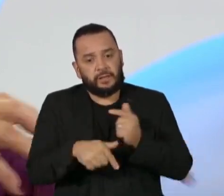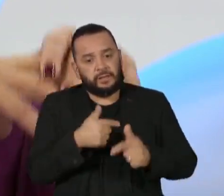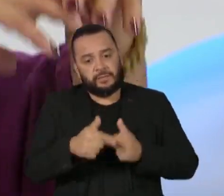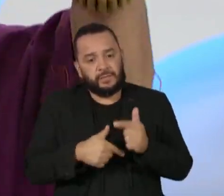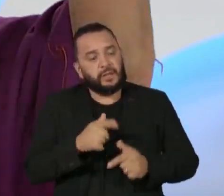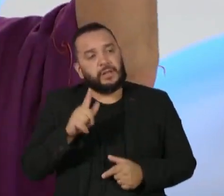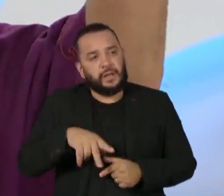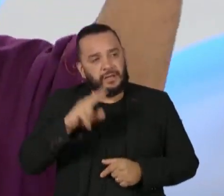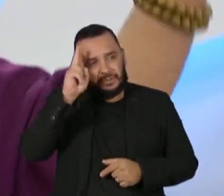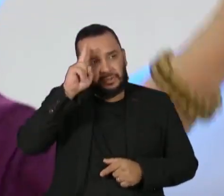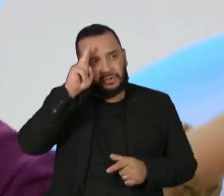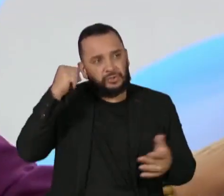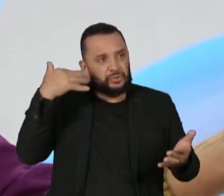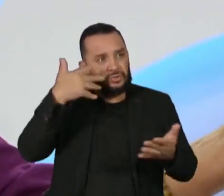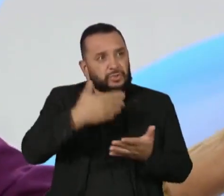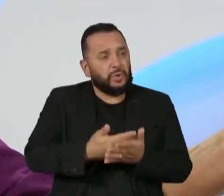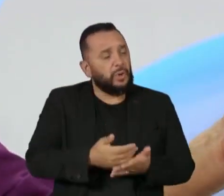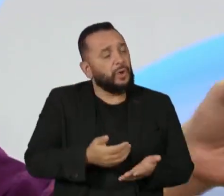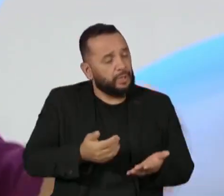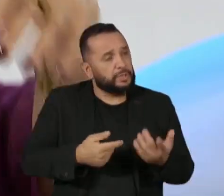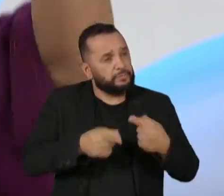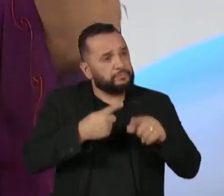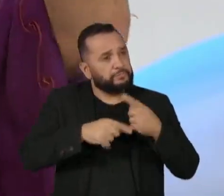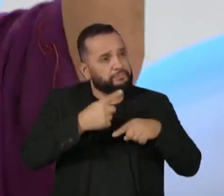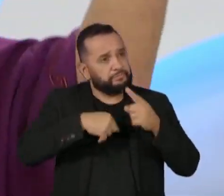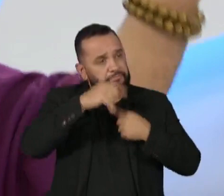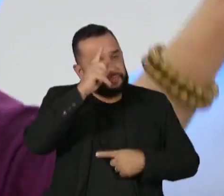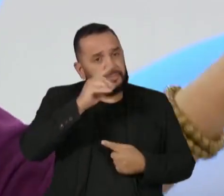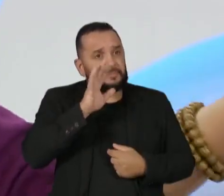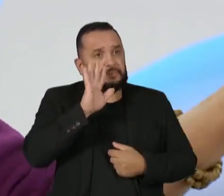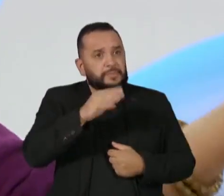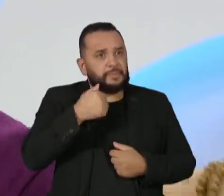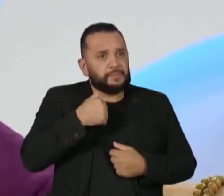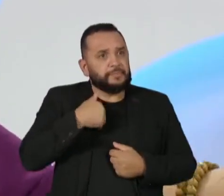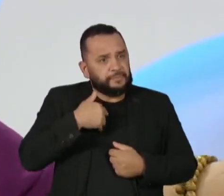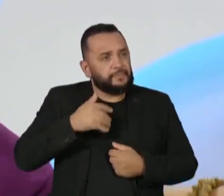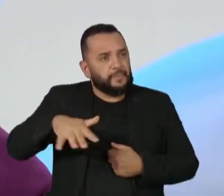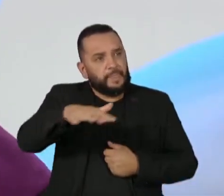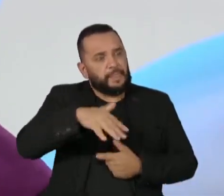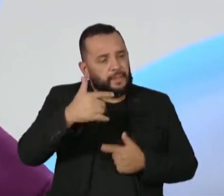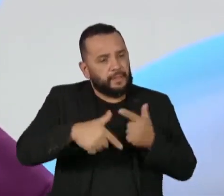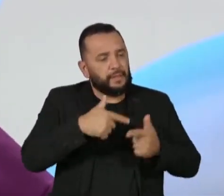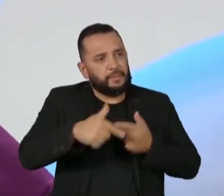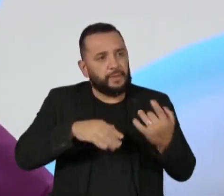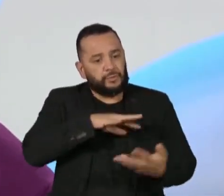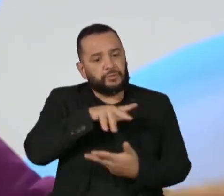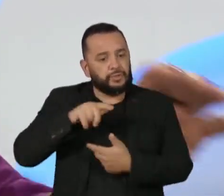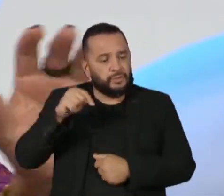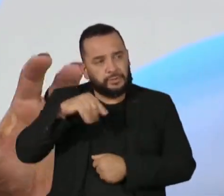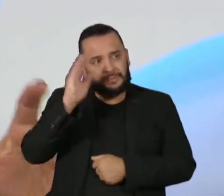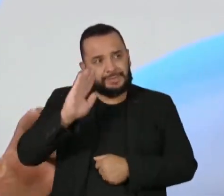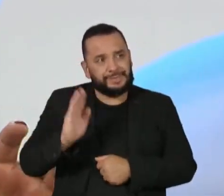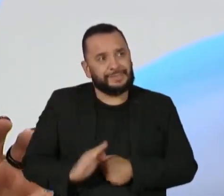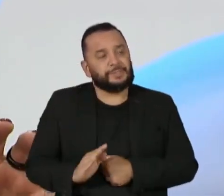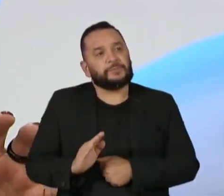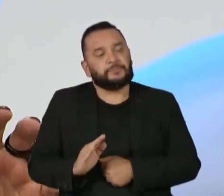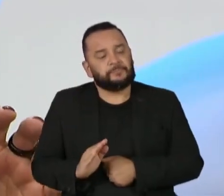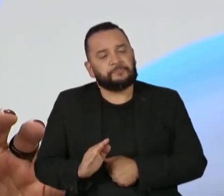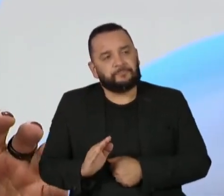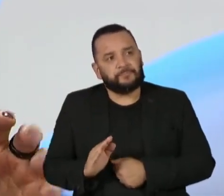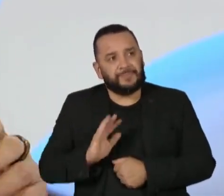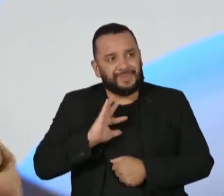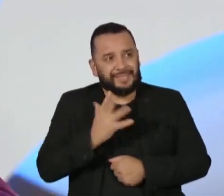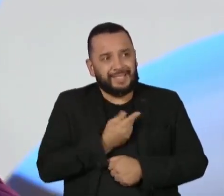Mas o significado do transempregos dentro do mercado de trabalho global no Brasil é ainda muito